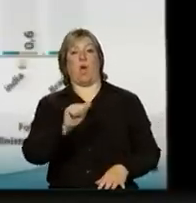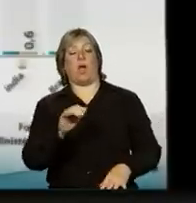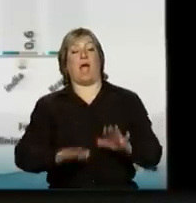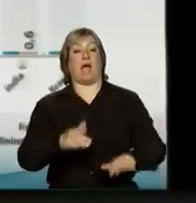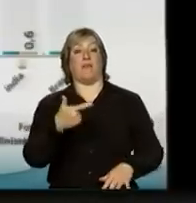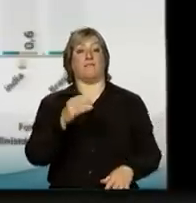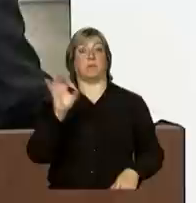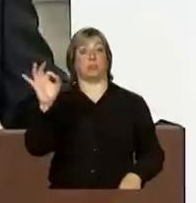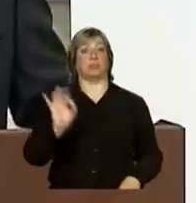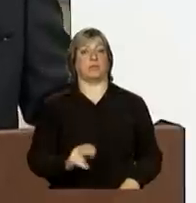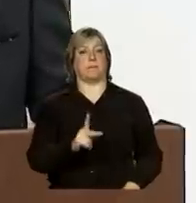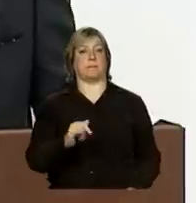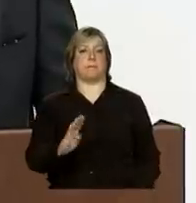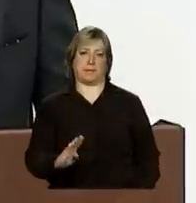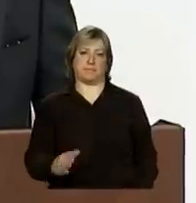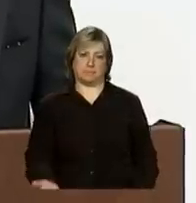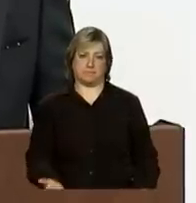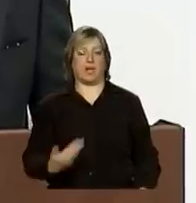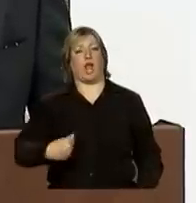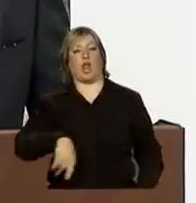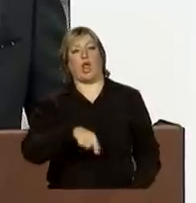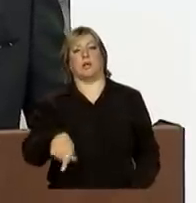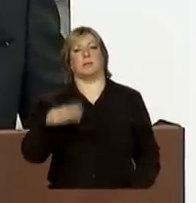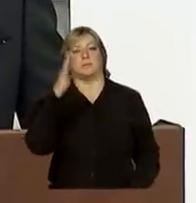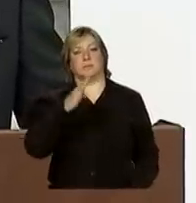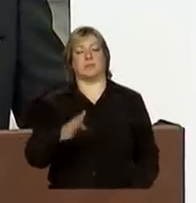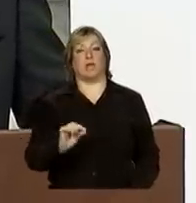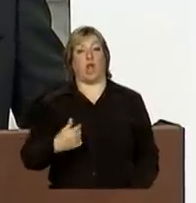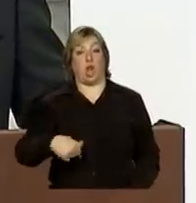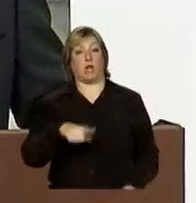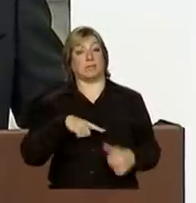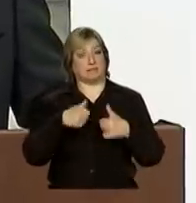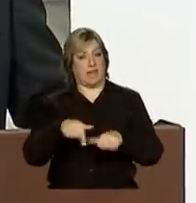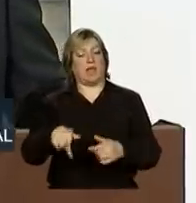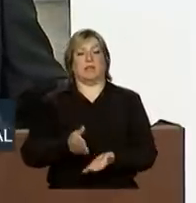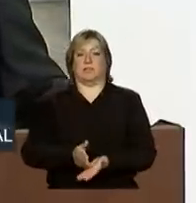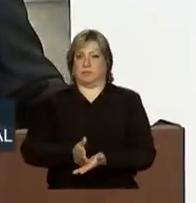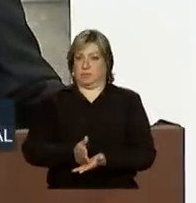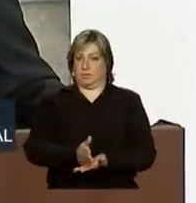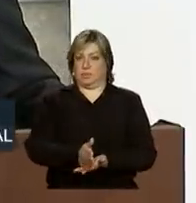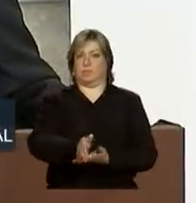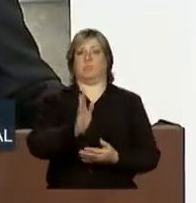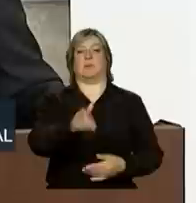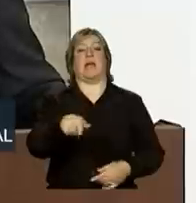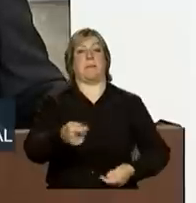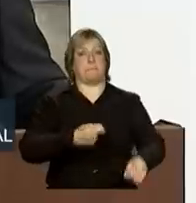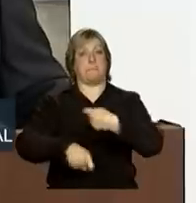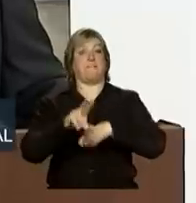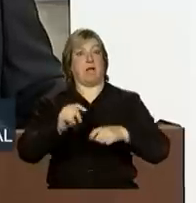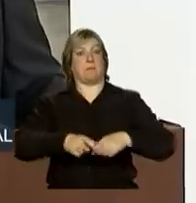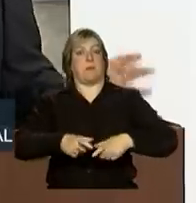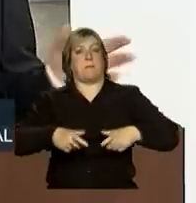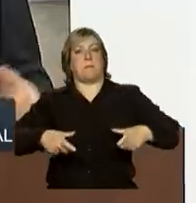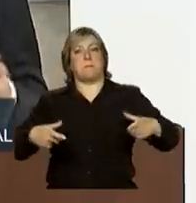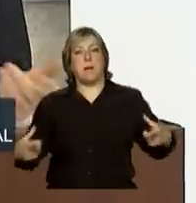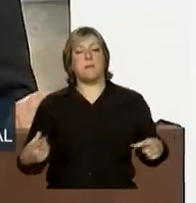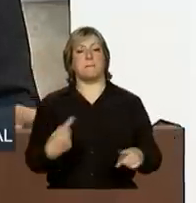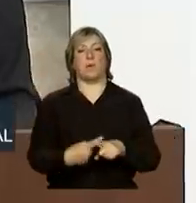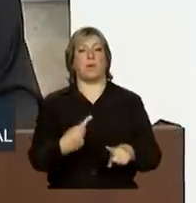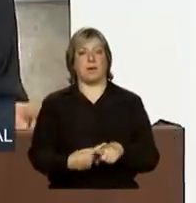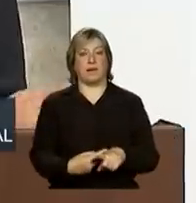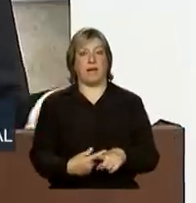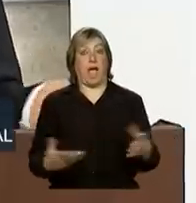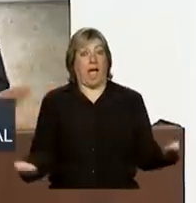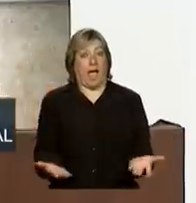até 20% do PIB. Nós estaremos nesta trajetória. Esse mercado vai crescer, porque agora